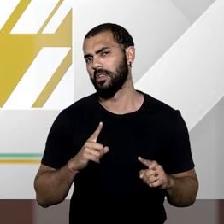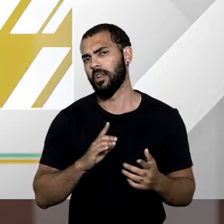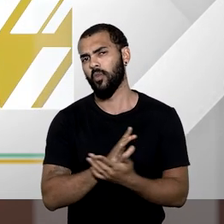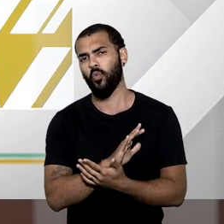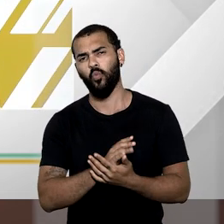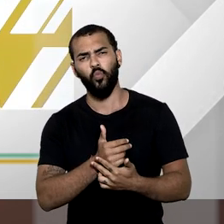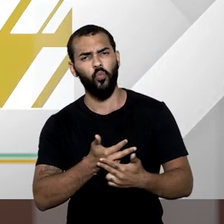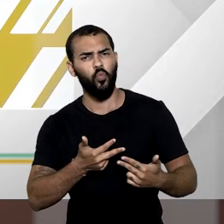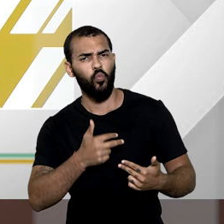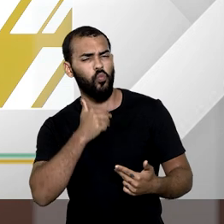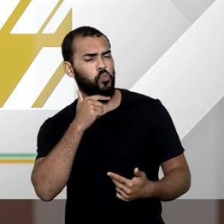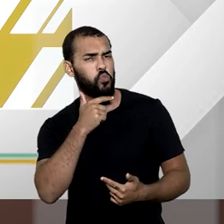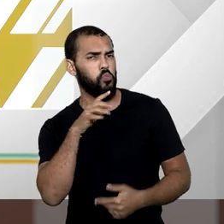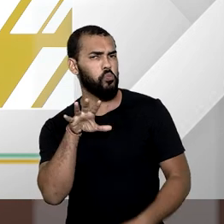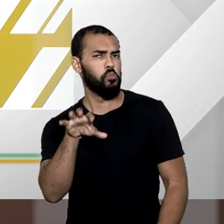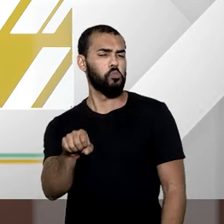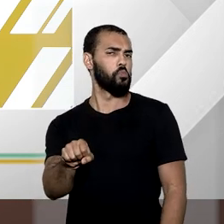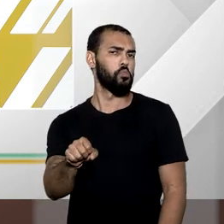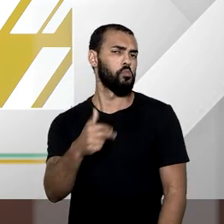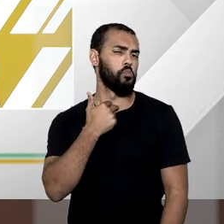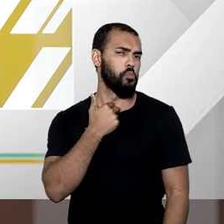desapropriados, correto?